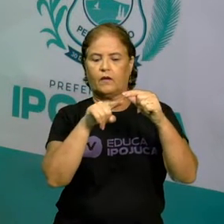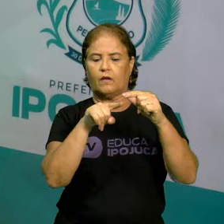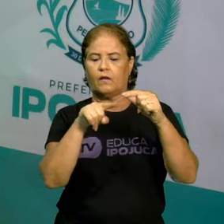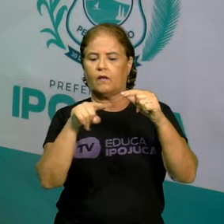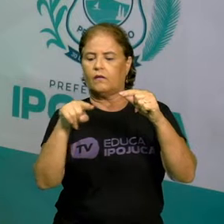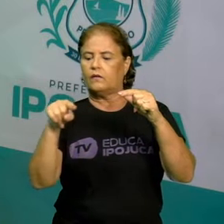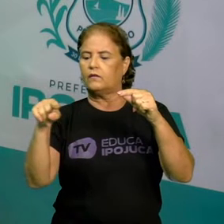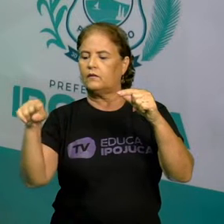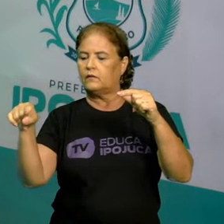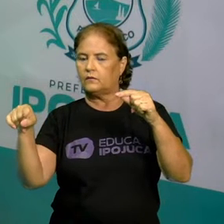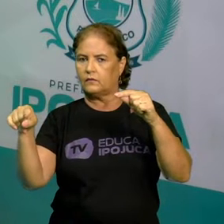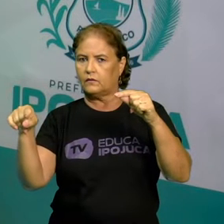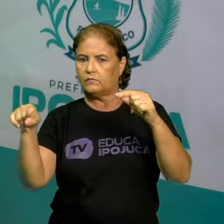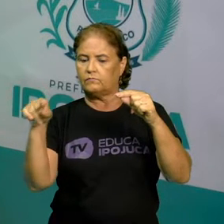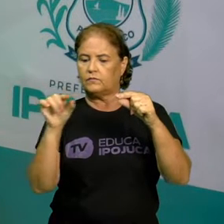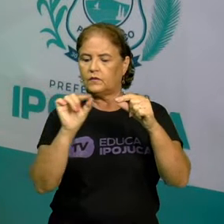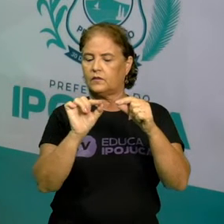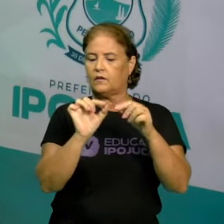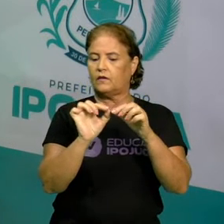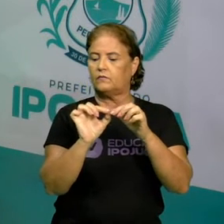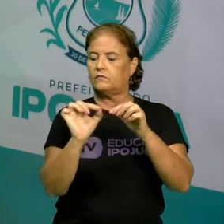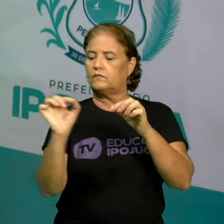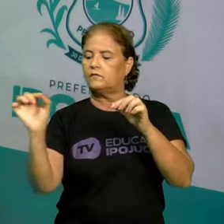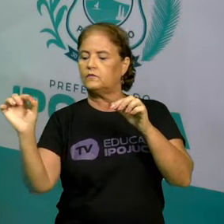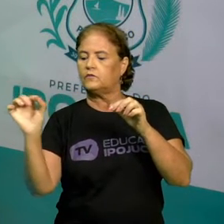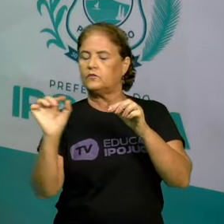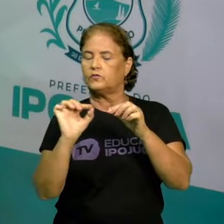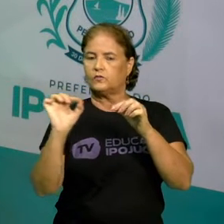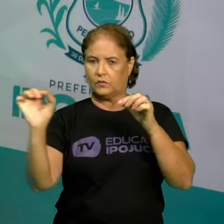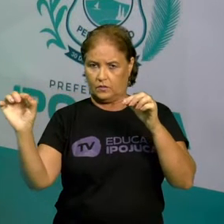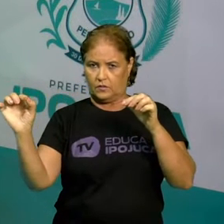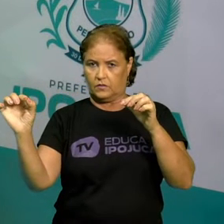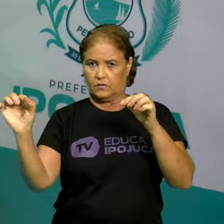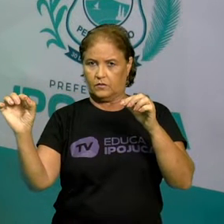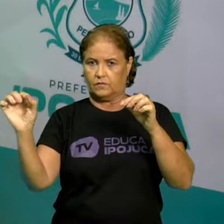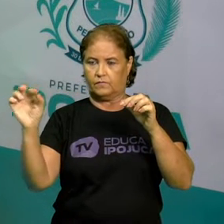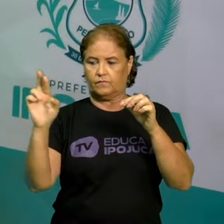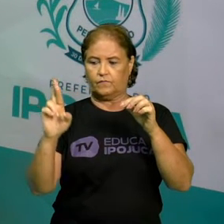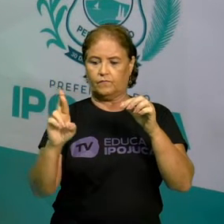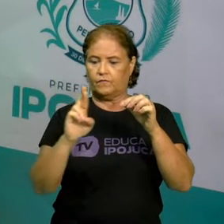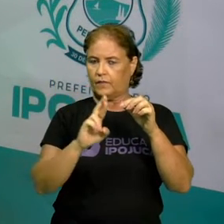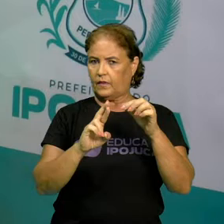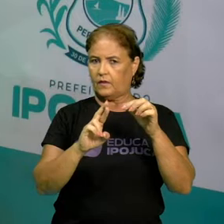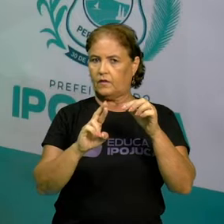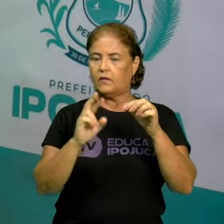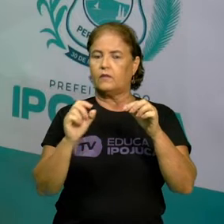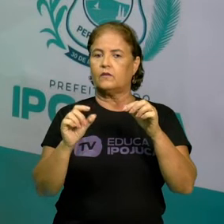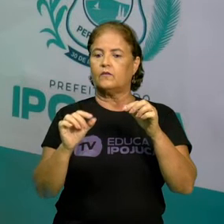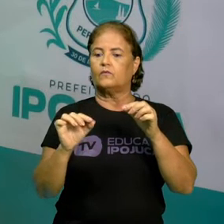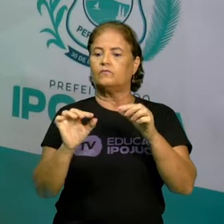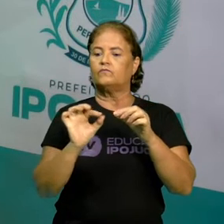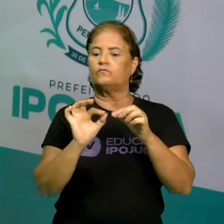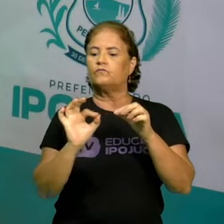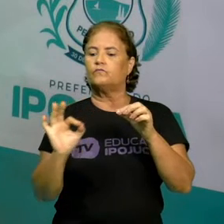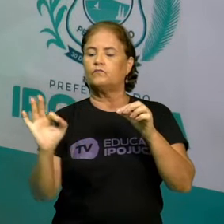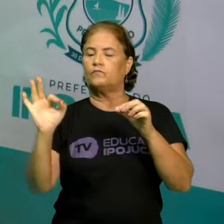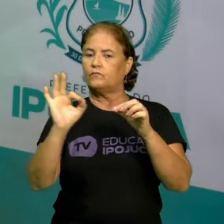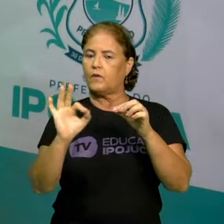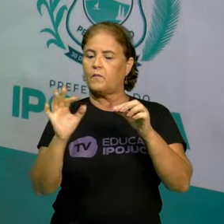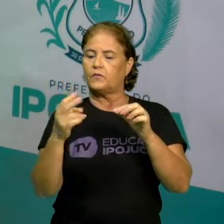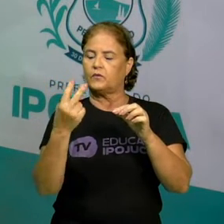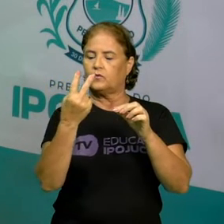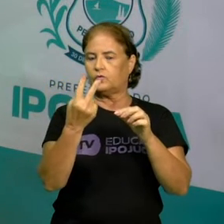raios, porque a distância do centro ao arco é o raio, então o diâmetro é duas vezes o raio. Então o que foi que